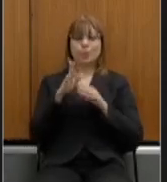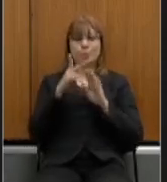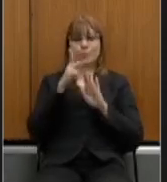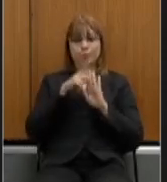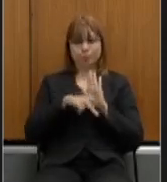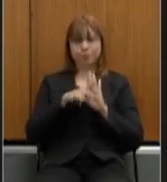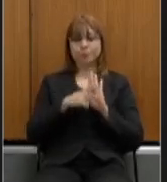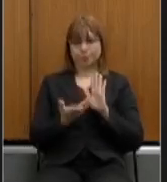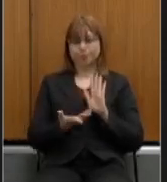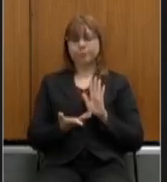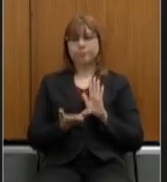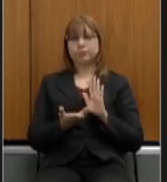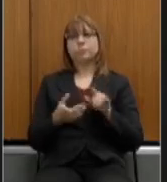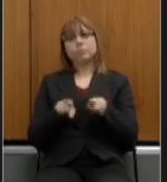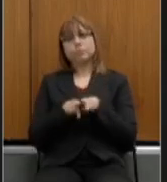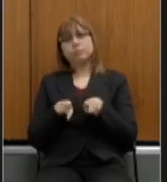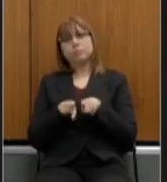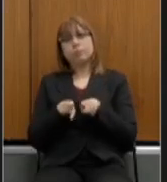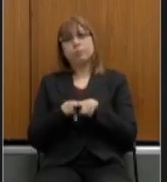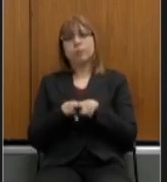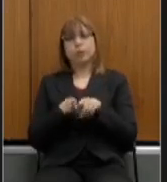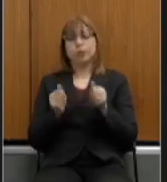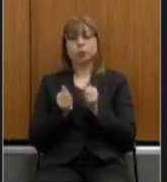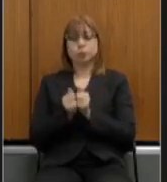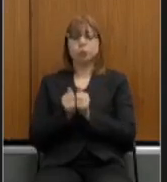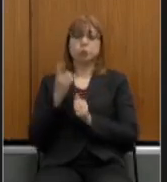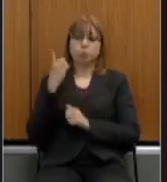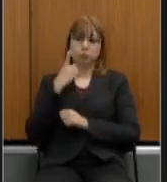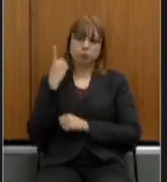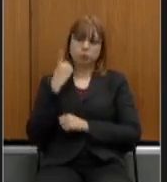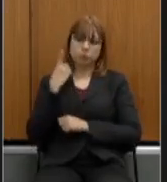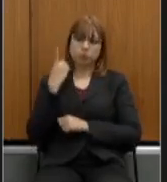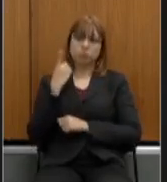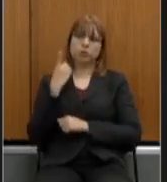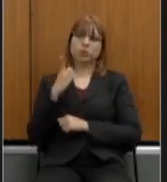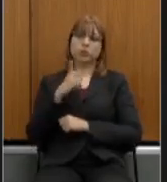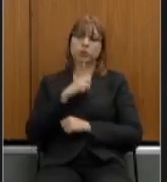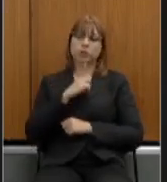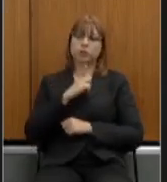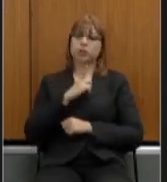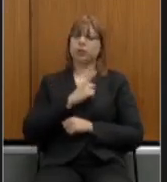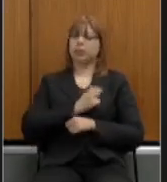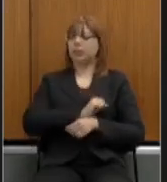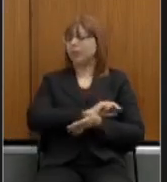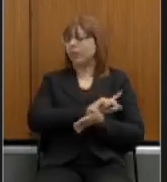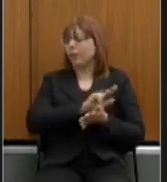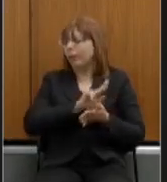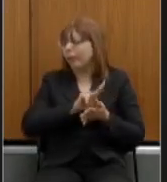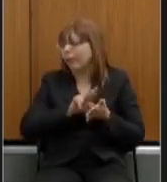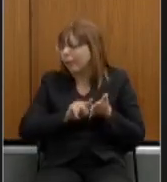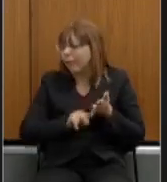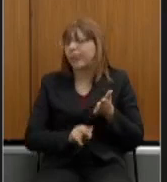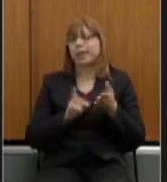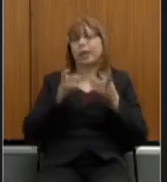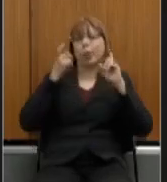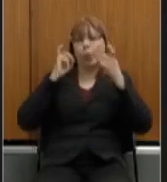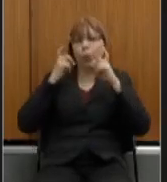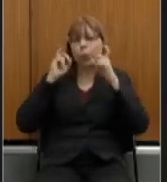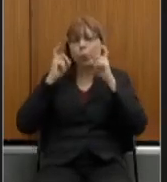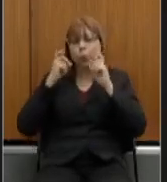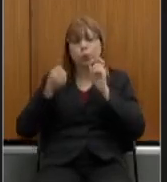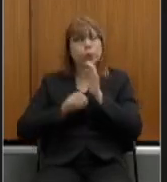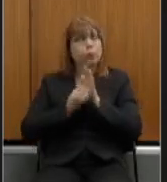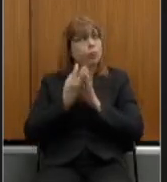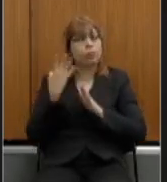previdenciária e da mesma forma com a nossa base e com todos os deputados fizemos longas reuniões muitas reuniões até protocolarmos